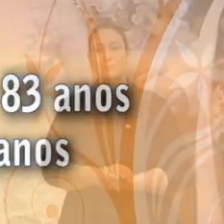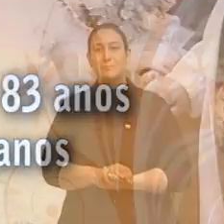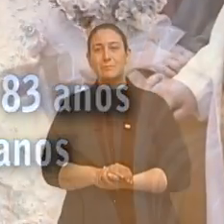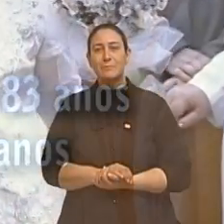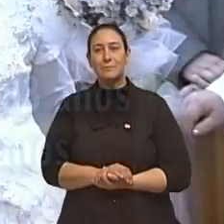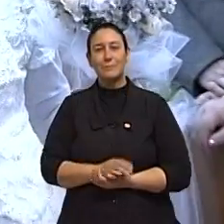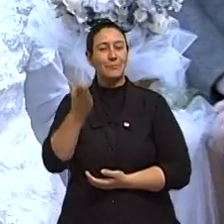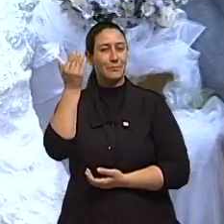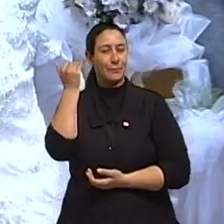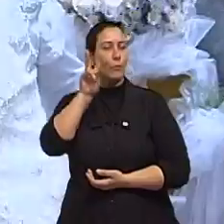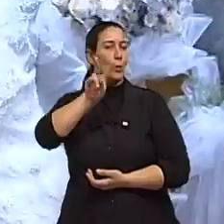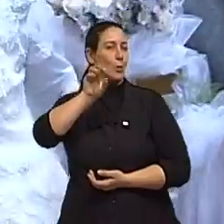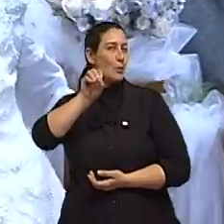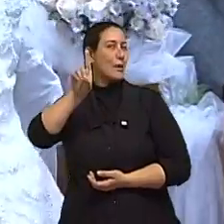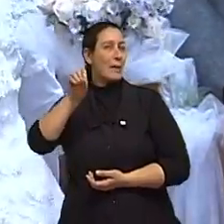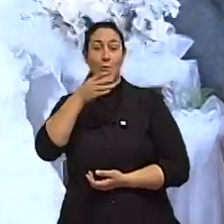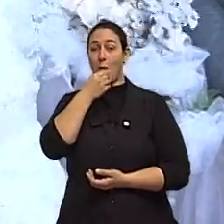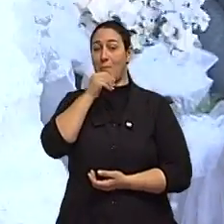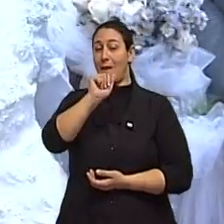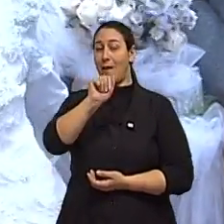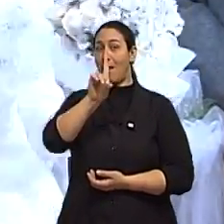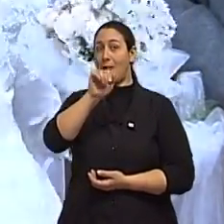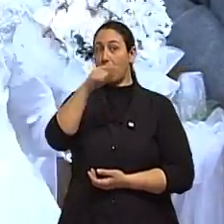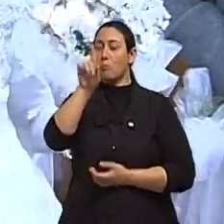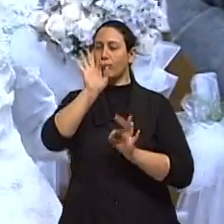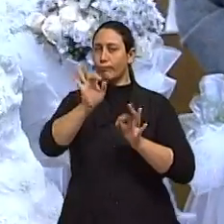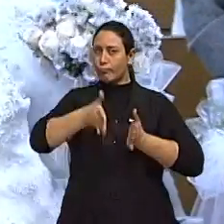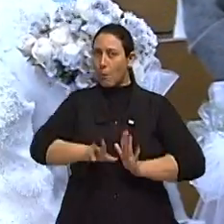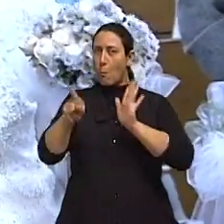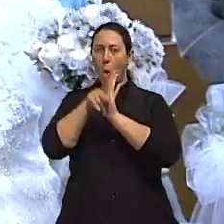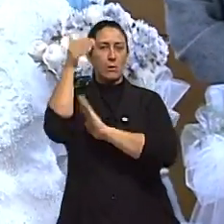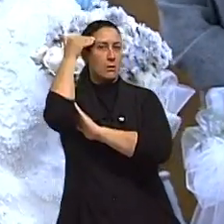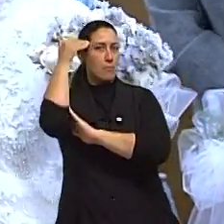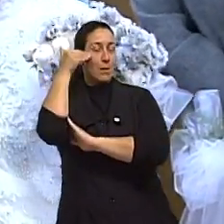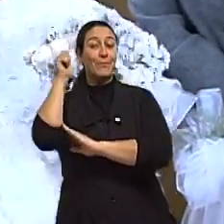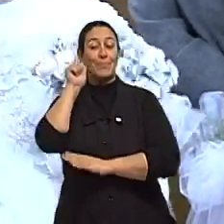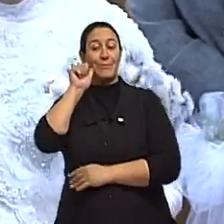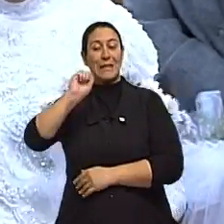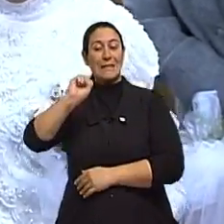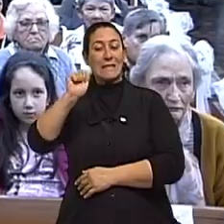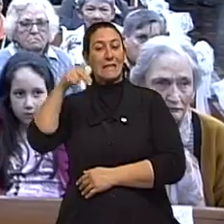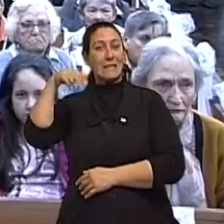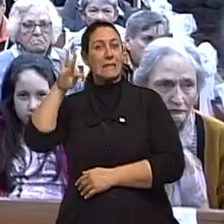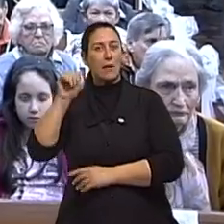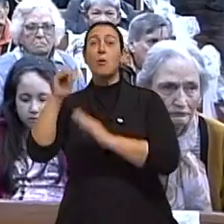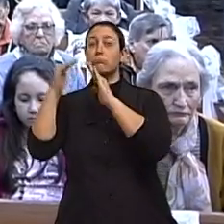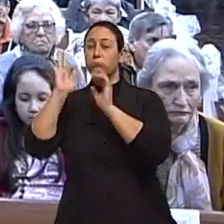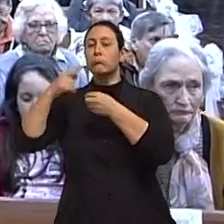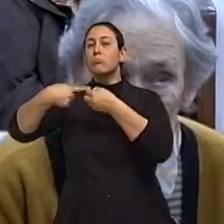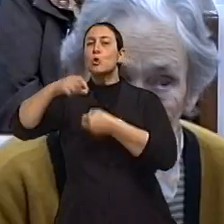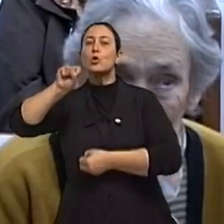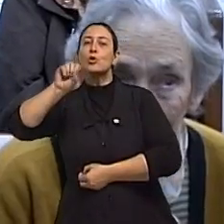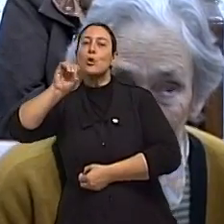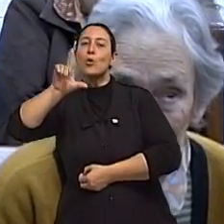Em 2010, seu Adão, natural de Santa Maria e Dona Santa, natural de Soledade, casaram-se